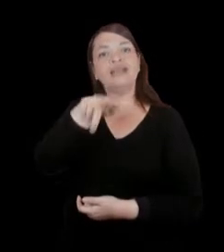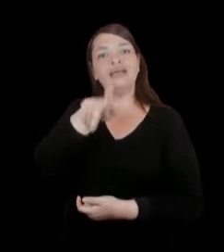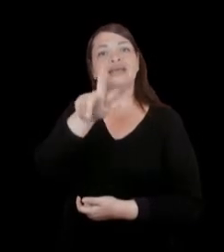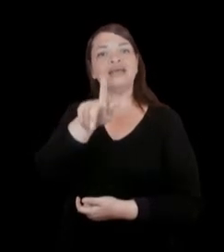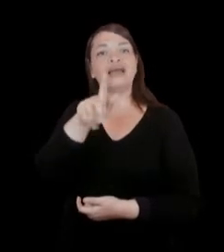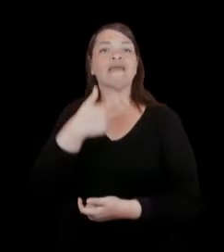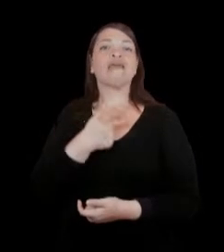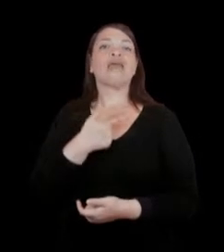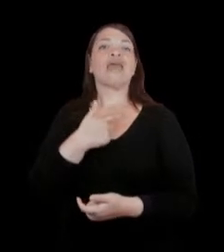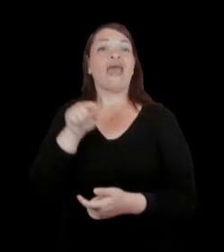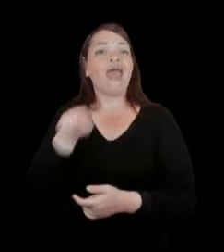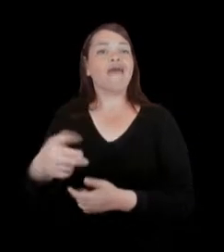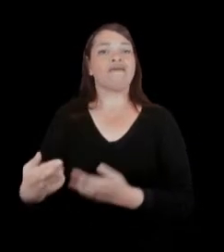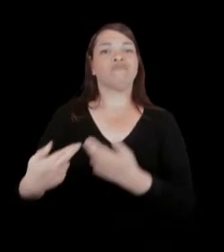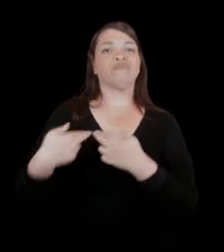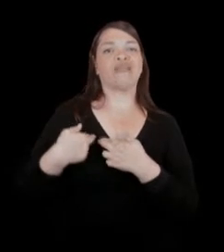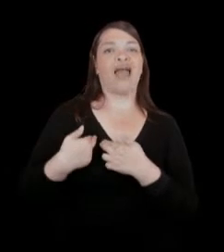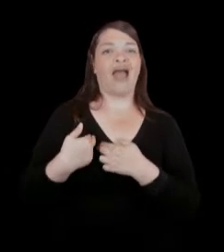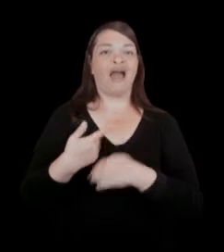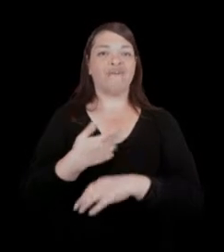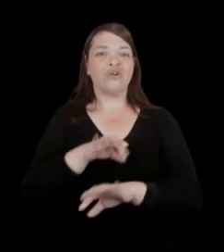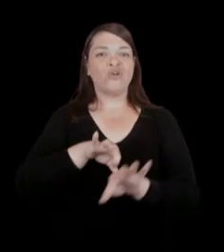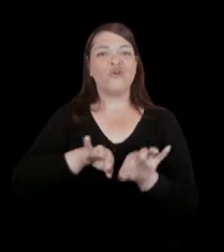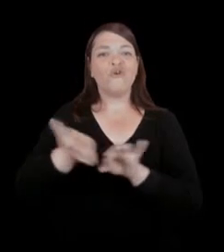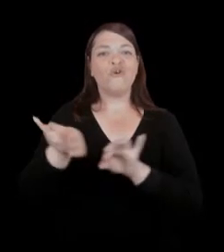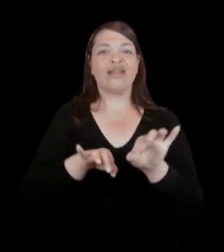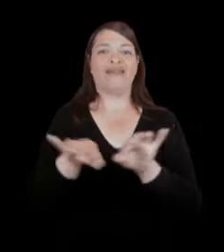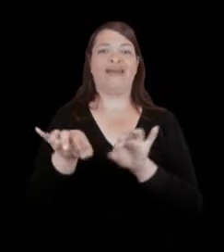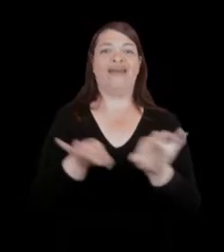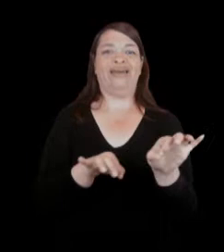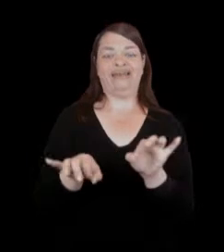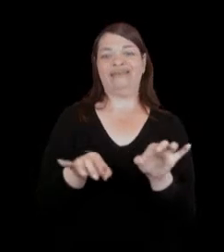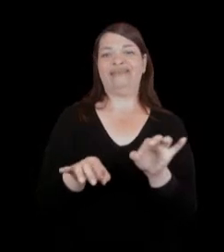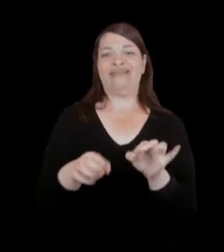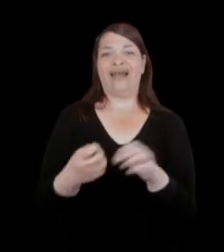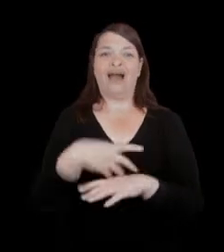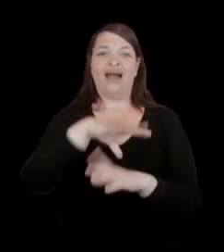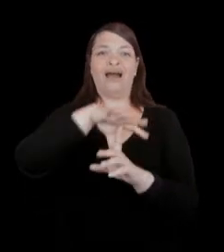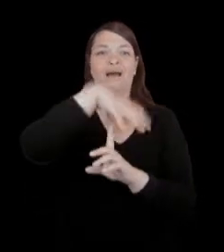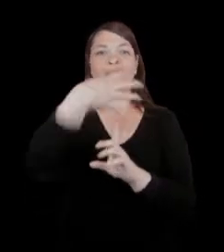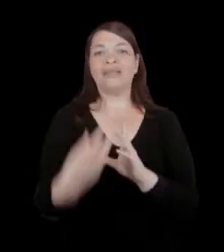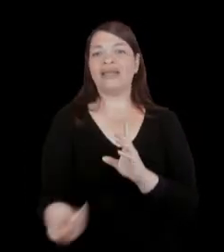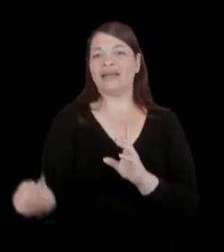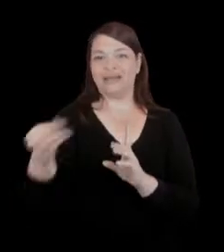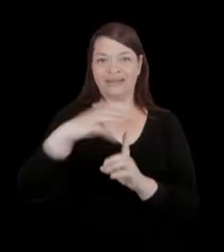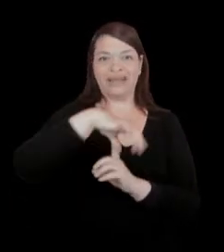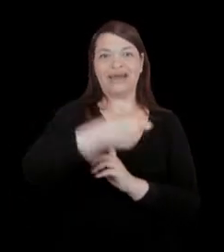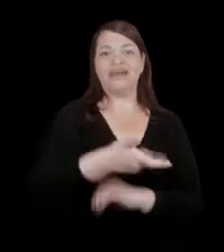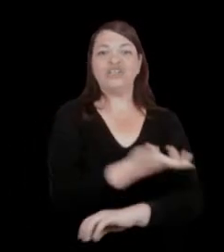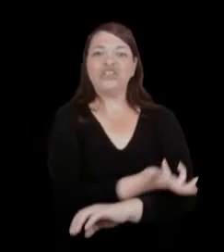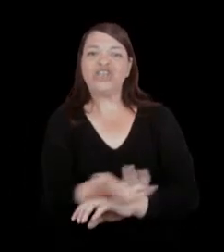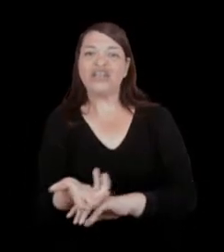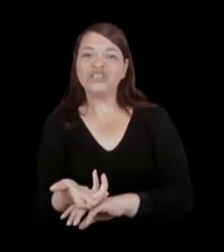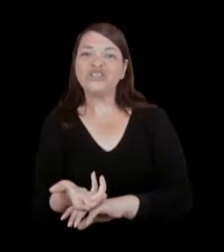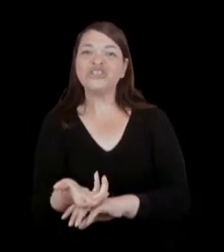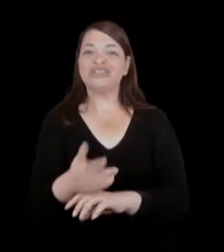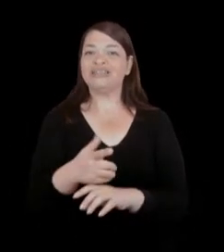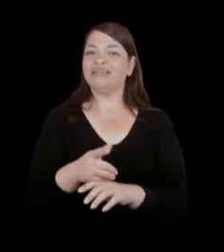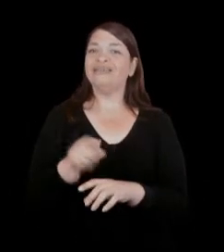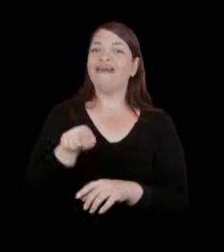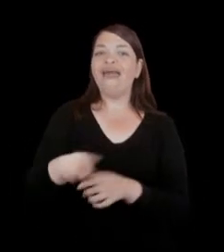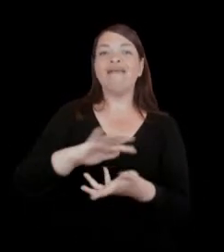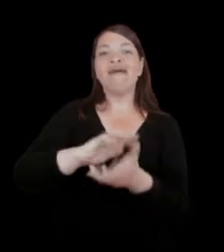de paisagismo dos jardins. Ela é artista plástica e trabalhou na composição dessas diferentes